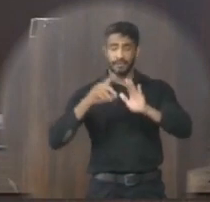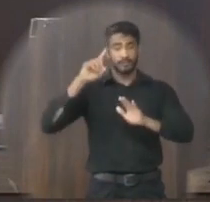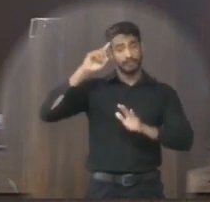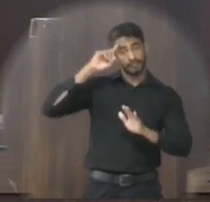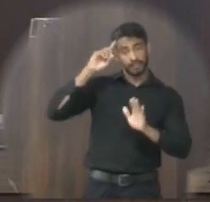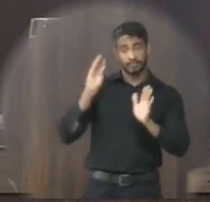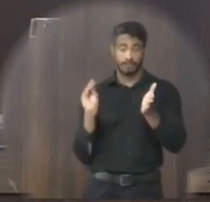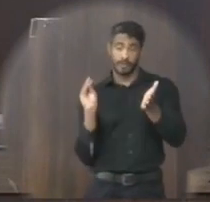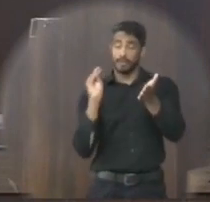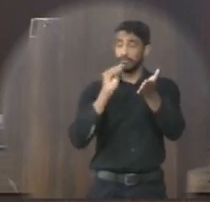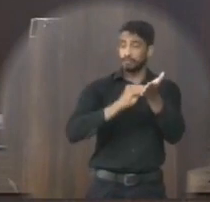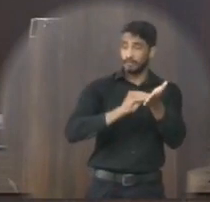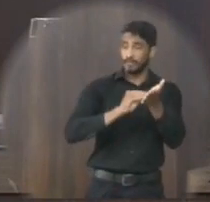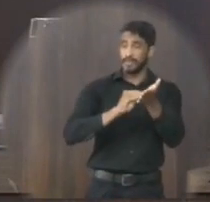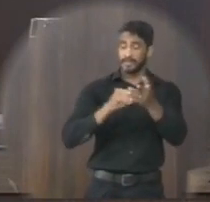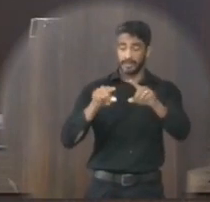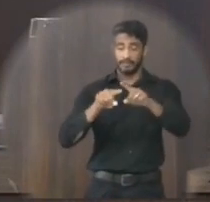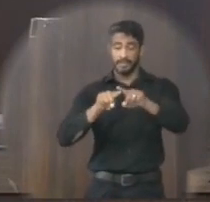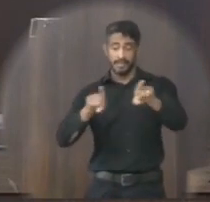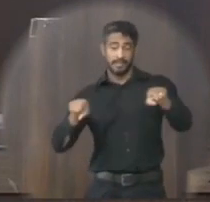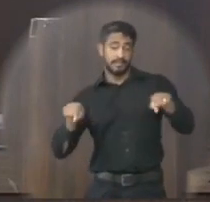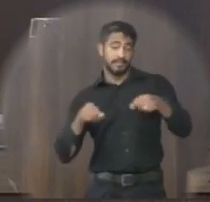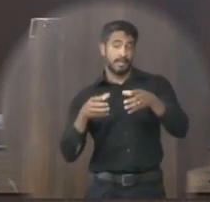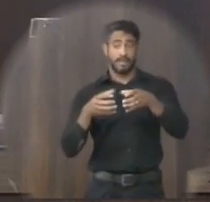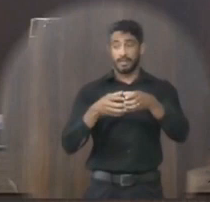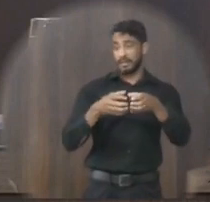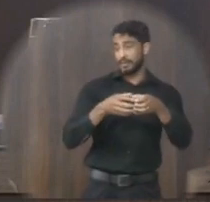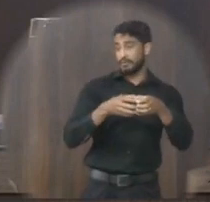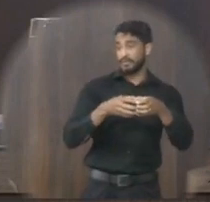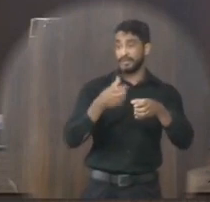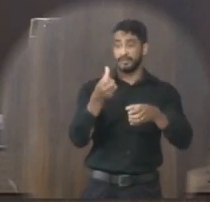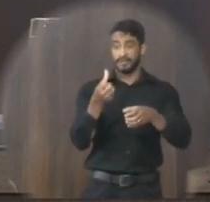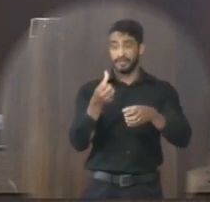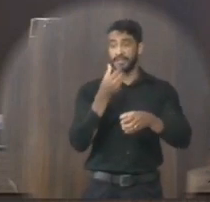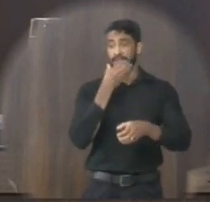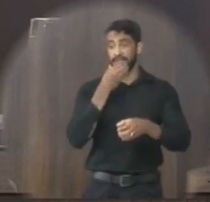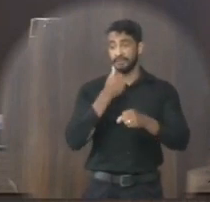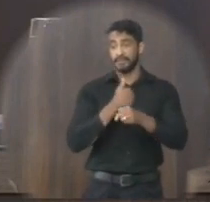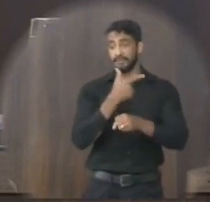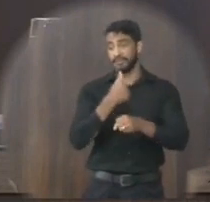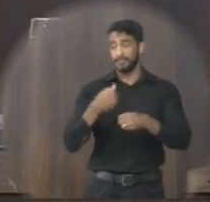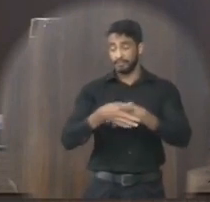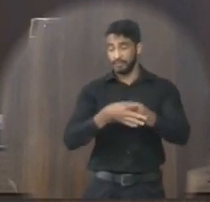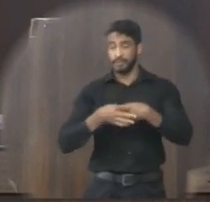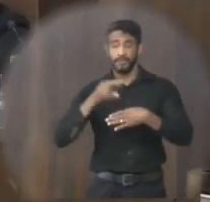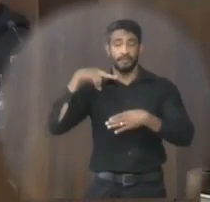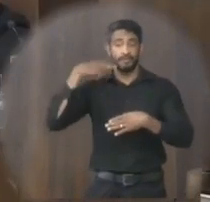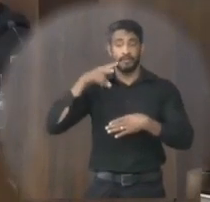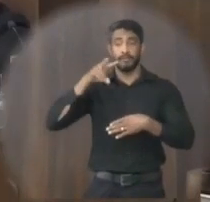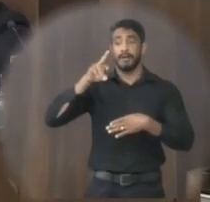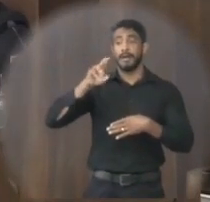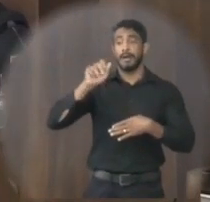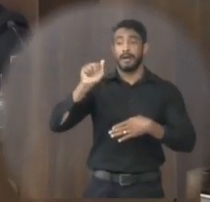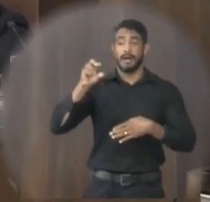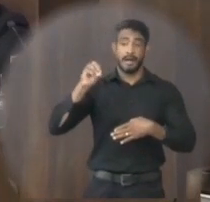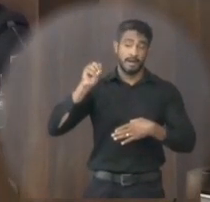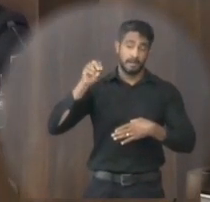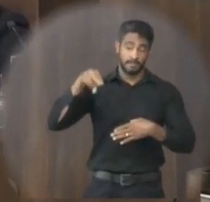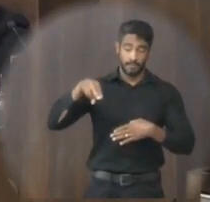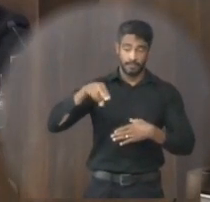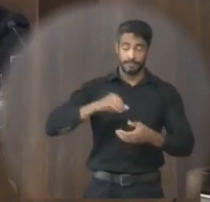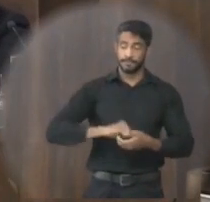sua publicação Sala da sessão em 6 de dezembro de 2021 De autoria do vereador Ramon Alexandre Araújo